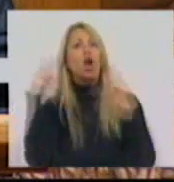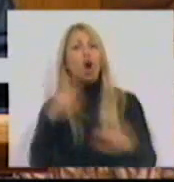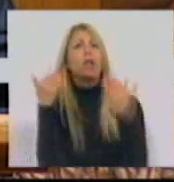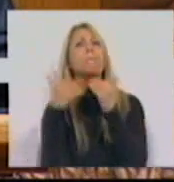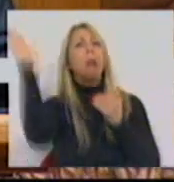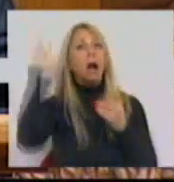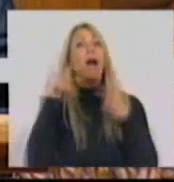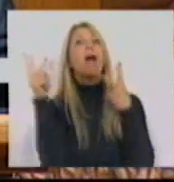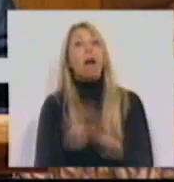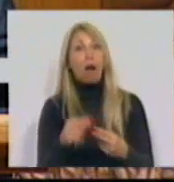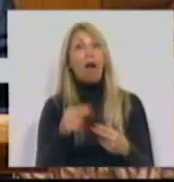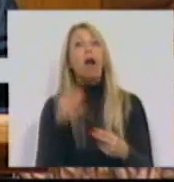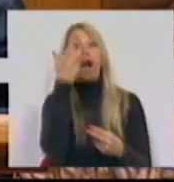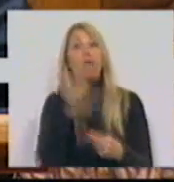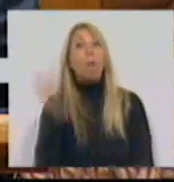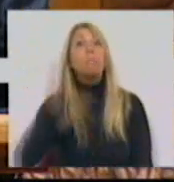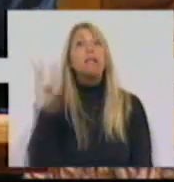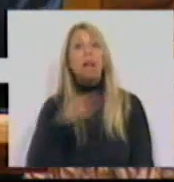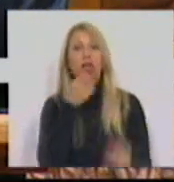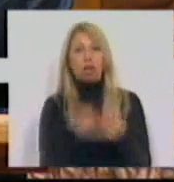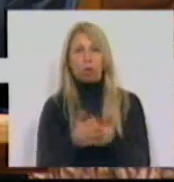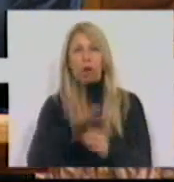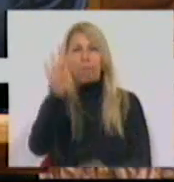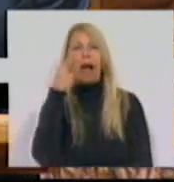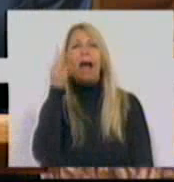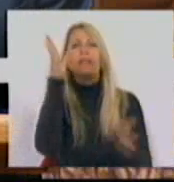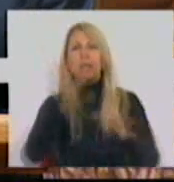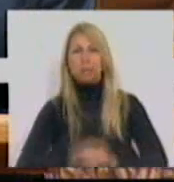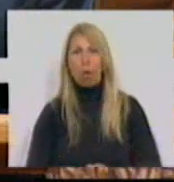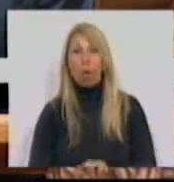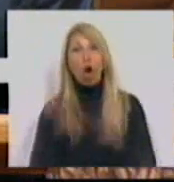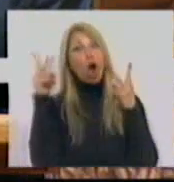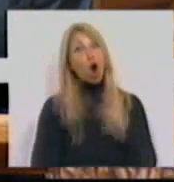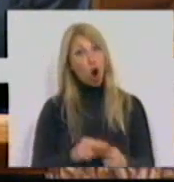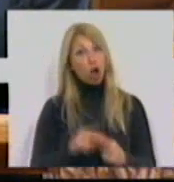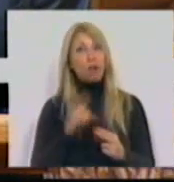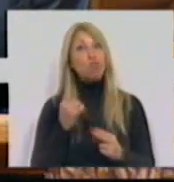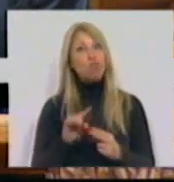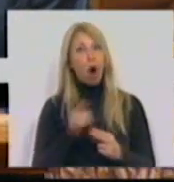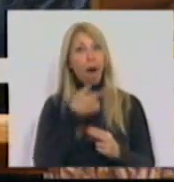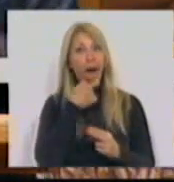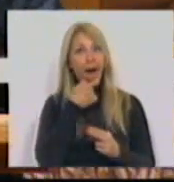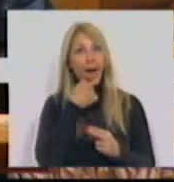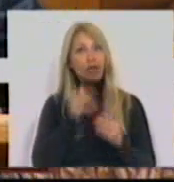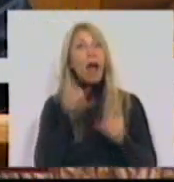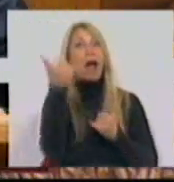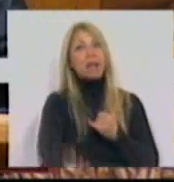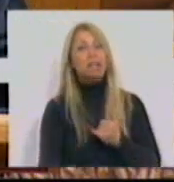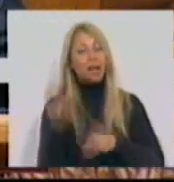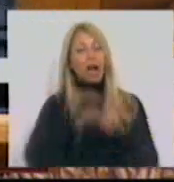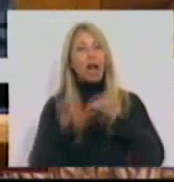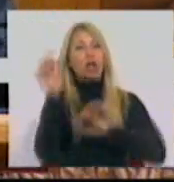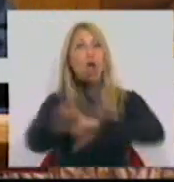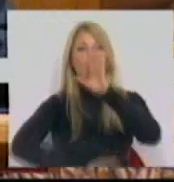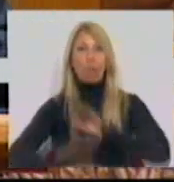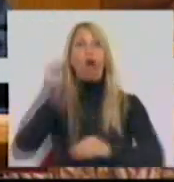reformas de milhares de idosos. Mas atenção, vai cortar apenas depois das eleições europeias. Vota primeiro,